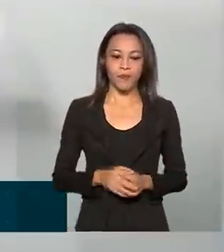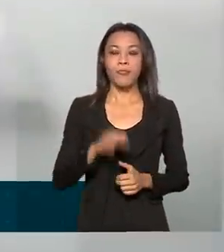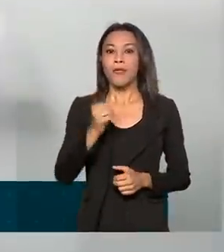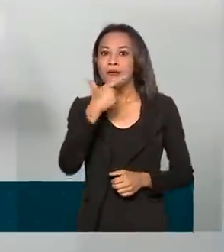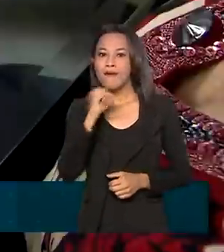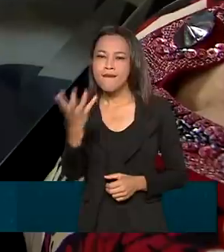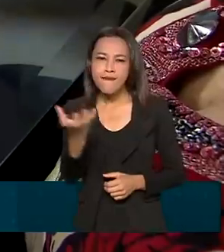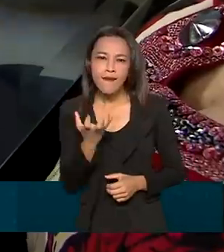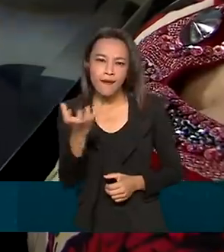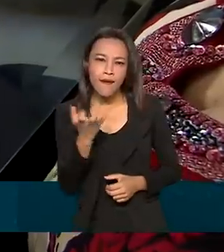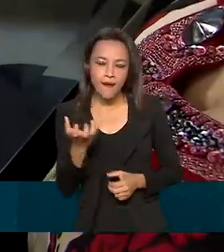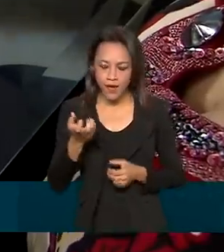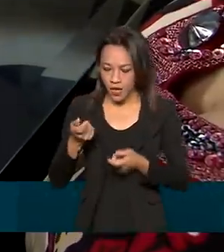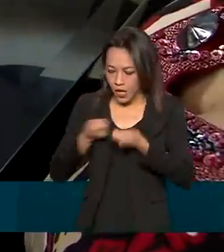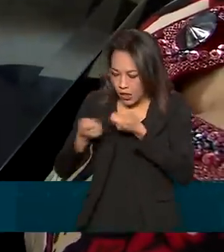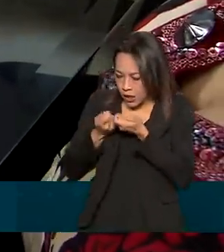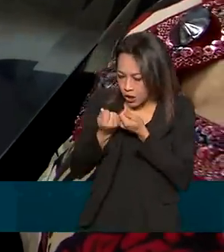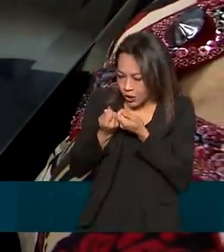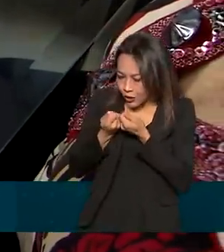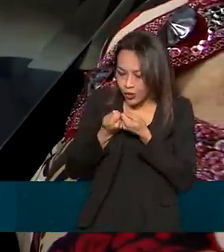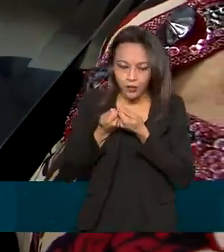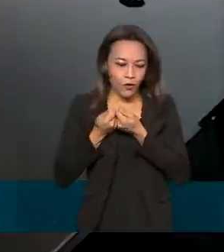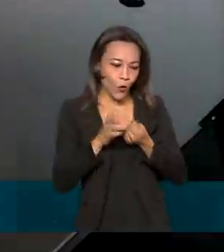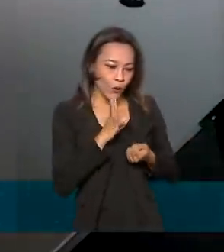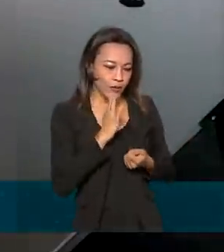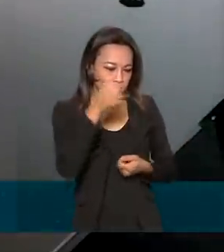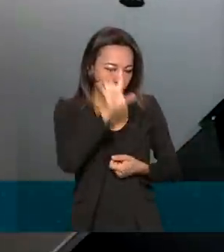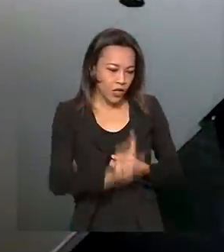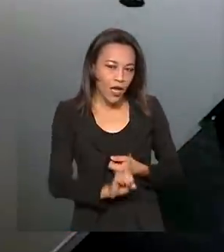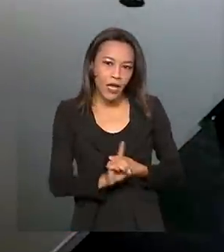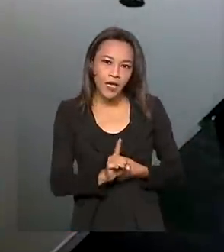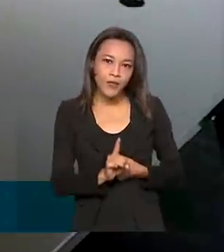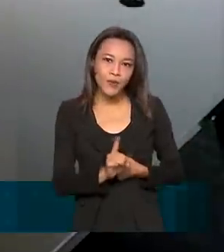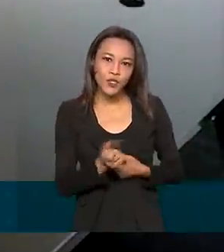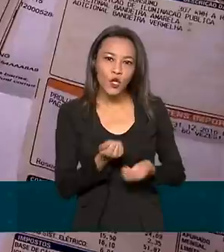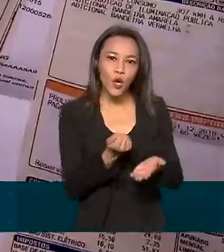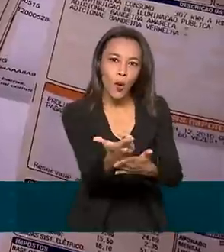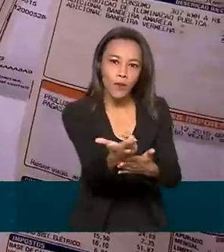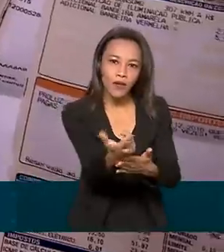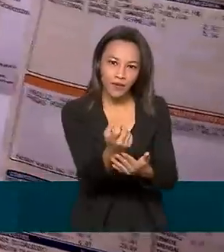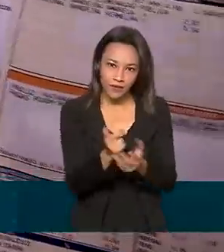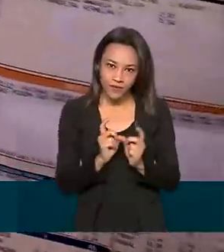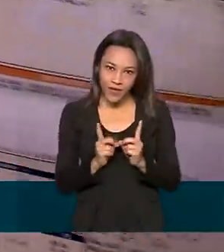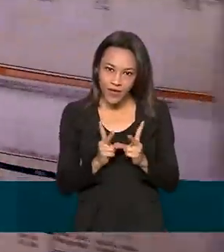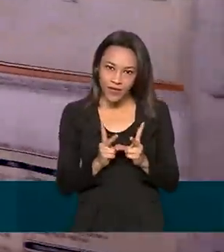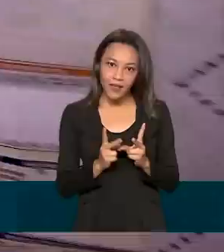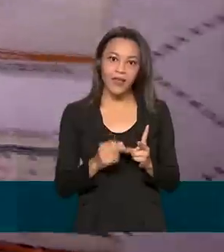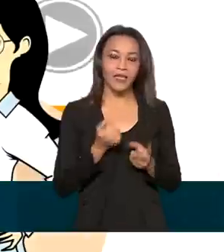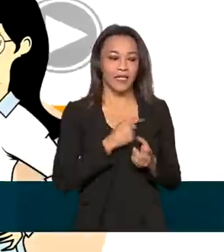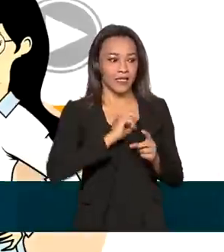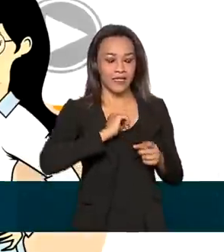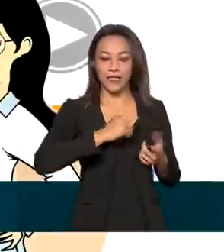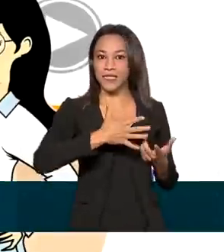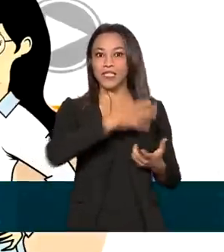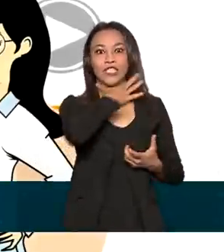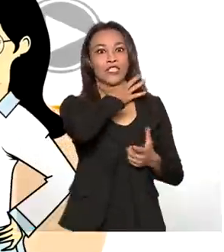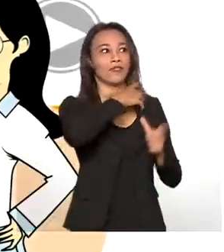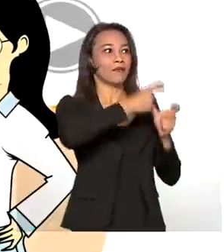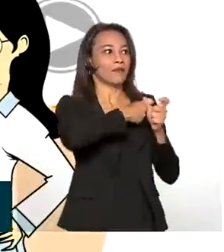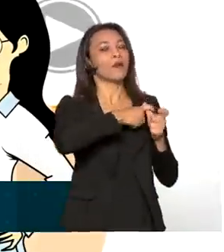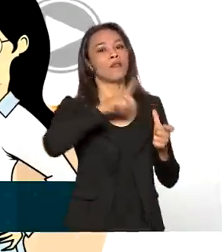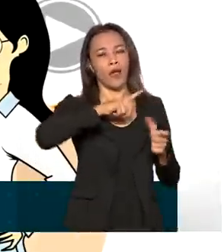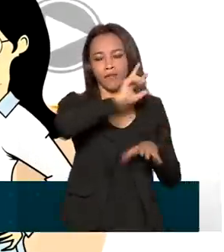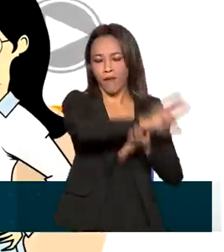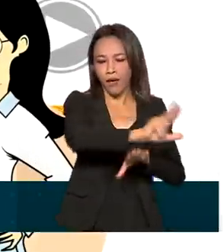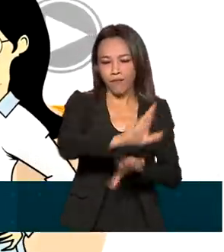para quem quer equilibrar as contas, conhecer os seus direitos na relação de consumo e fugir do endividamento pode estar nos